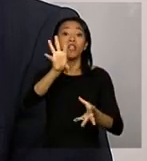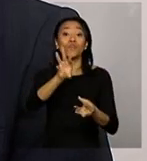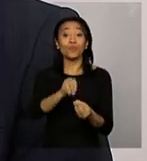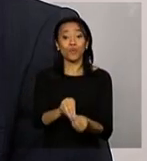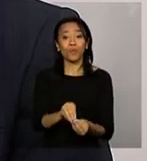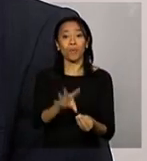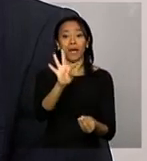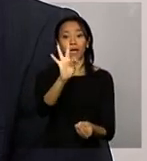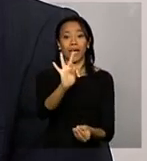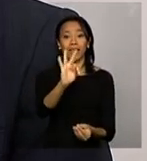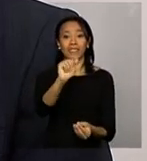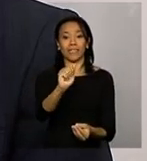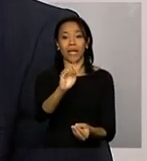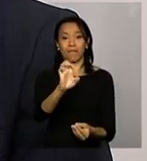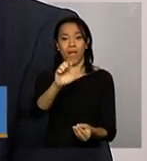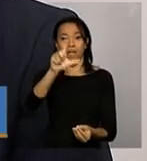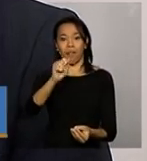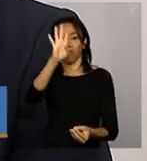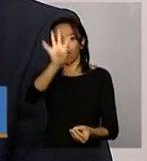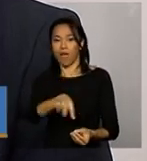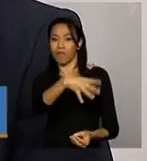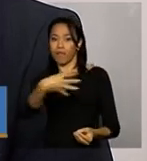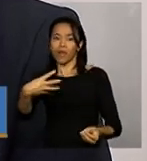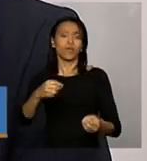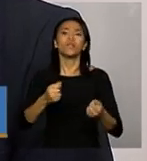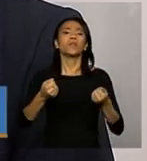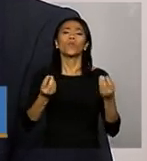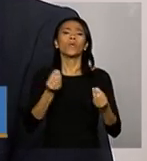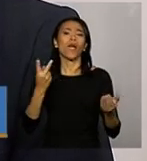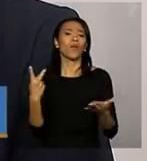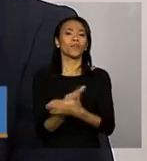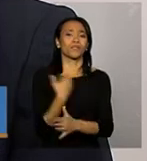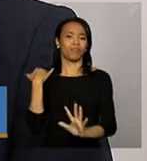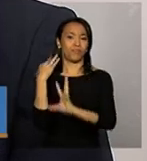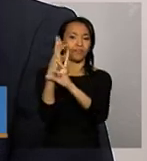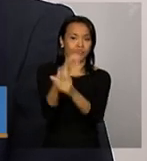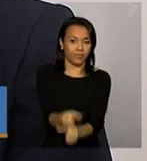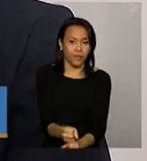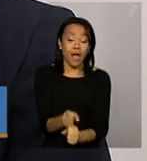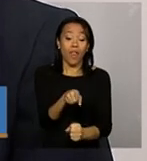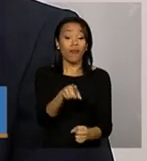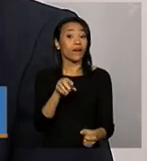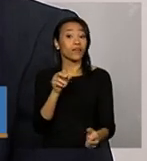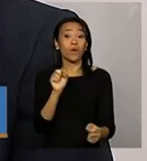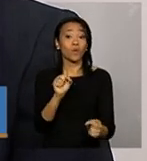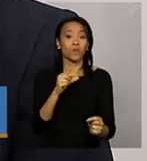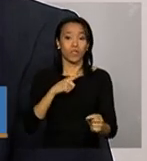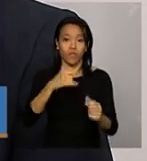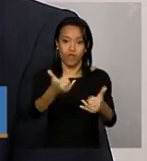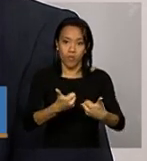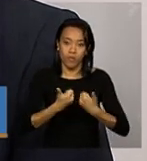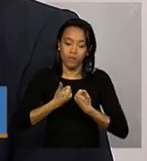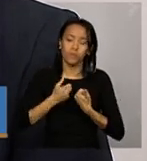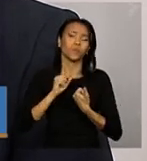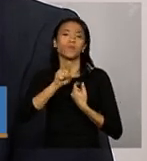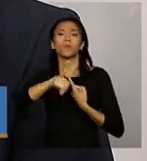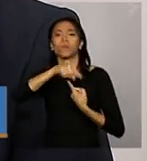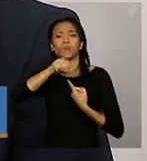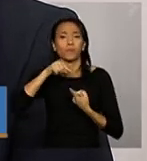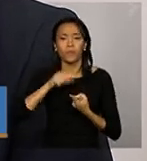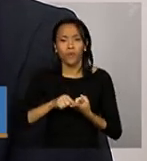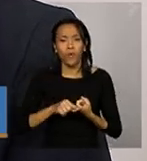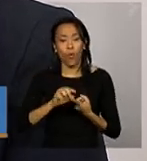Índice de Gestão Decentralizada do SUAS durante o exercício. Lá ele vai ter qual foi a apuração do fator